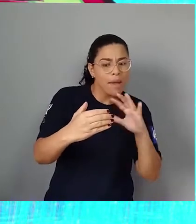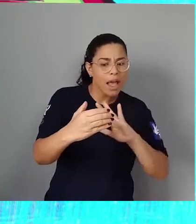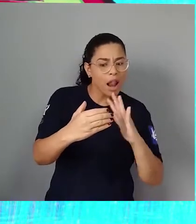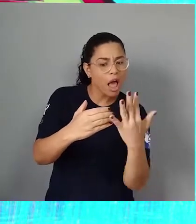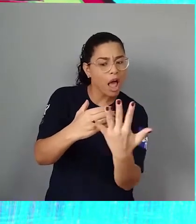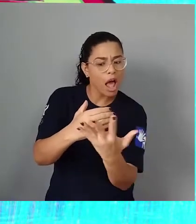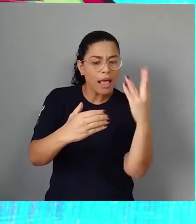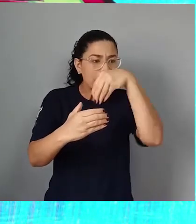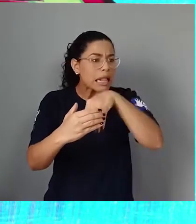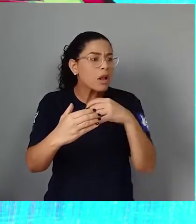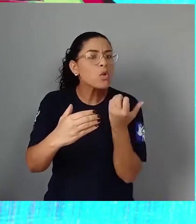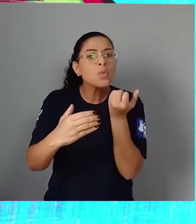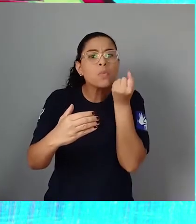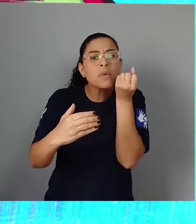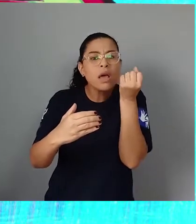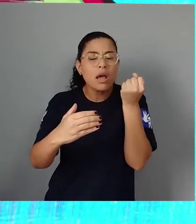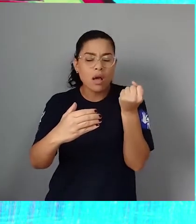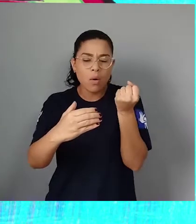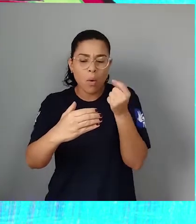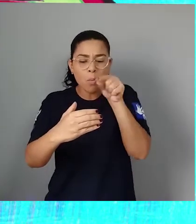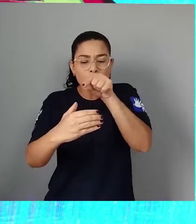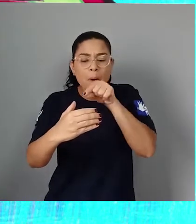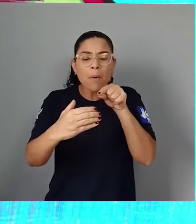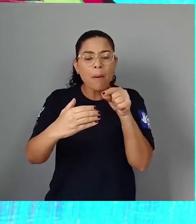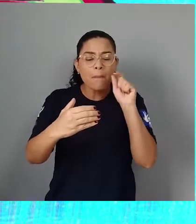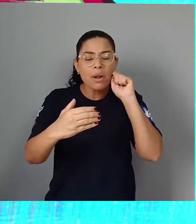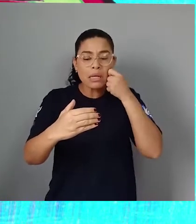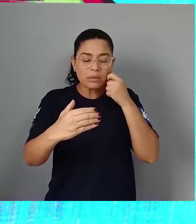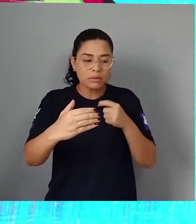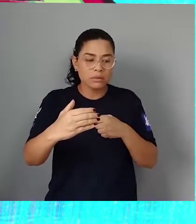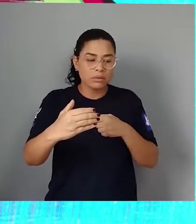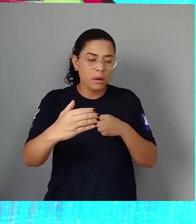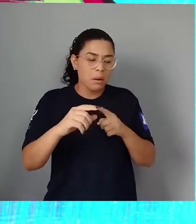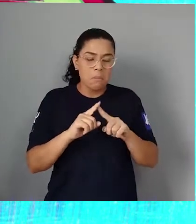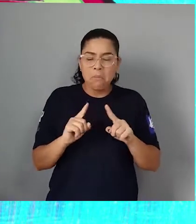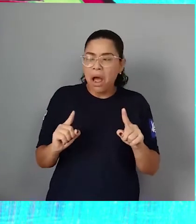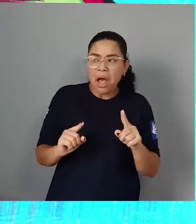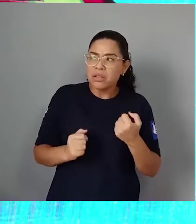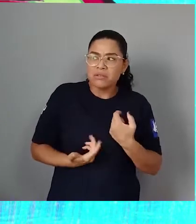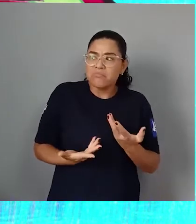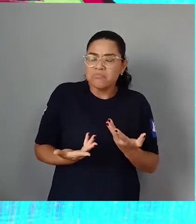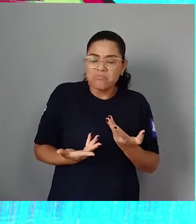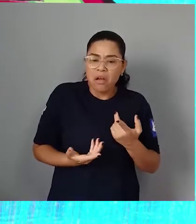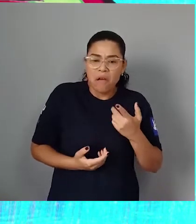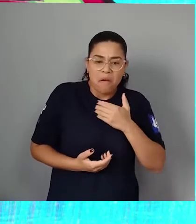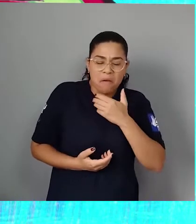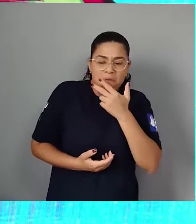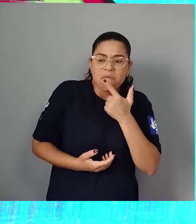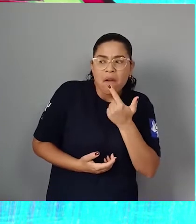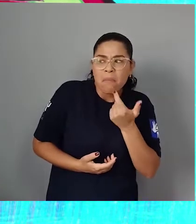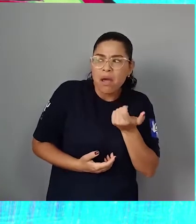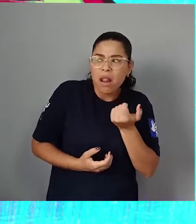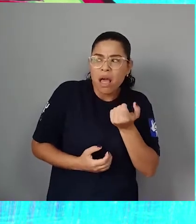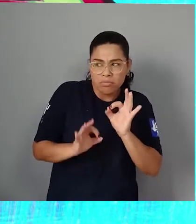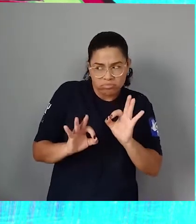pretas Mas ela não é muito vermelha, não? É uma maçã! Tá bom, tá bom Deve servir